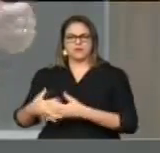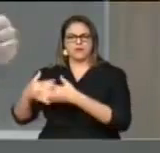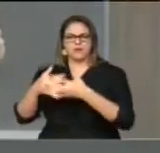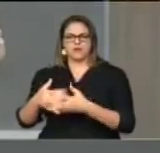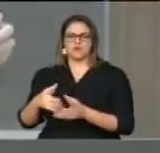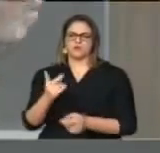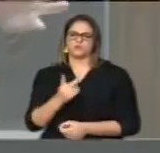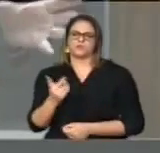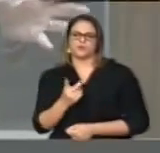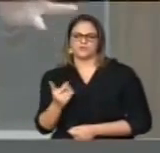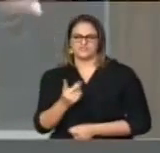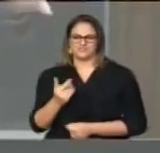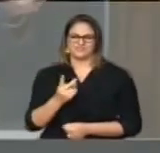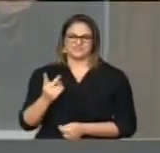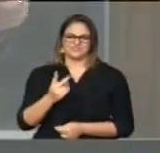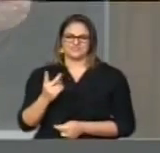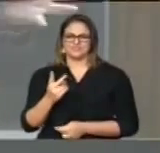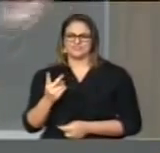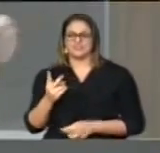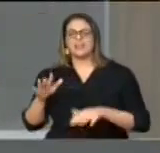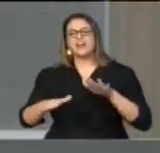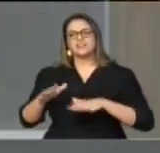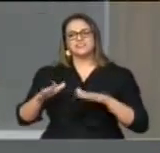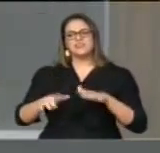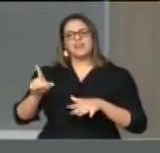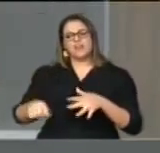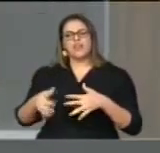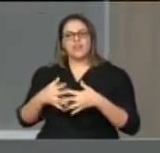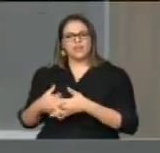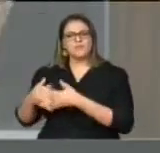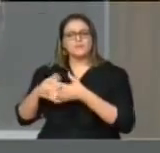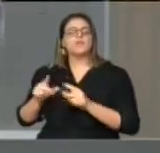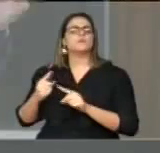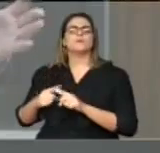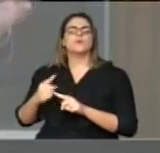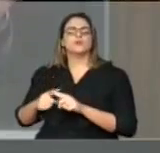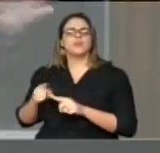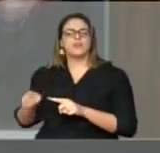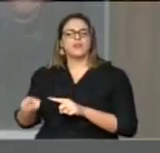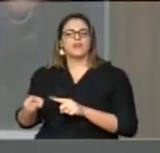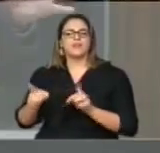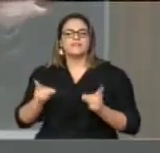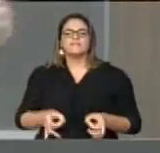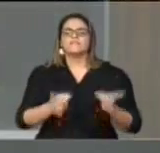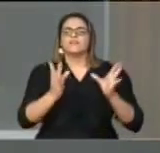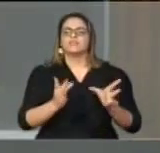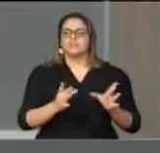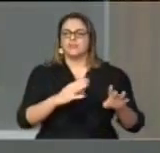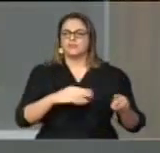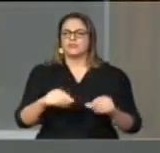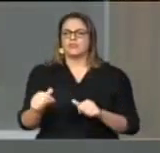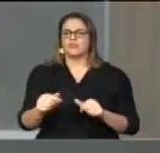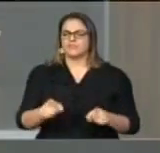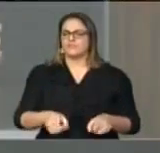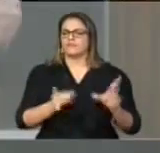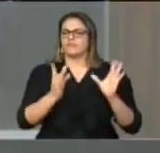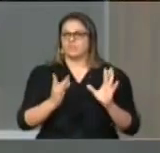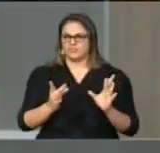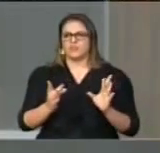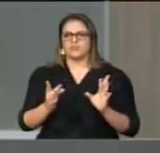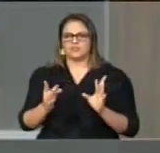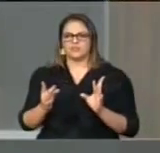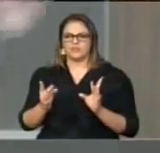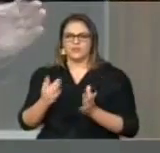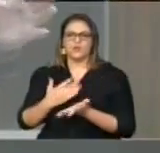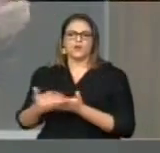ex-agricultores que venderam pedacinho de terra para poder sobreviver. É lamentável o que a Dilma fez ontem, um decreto